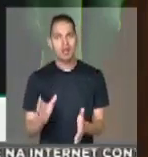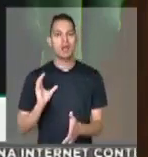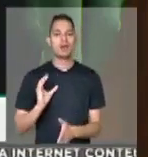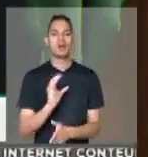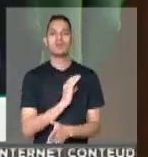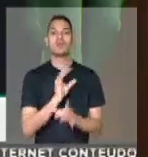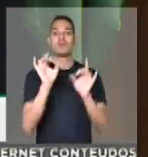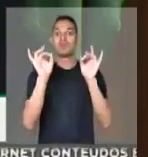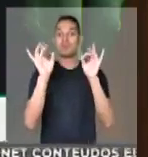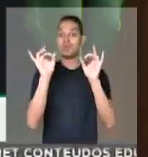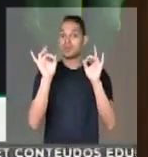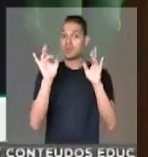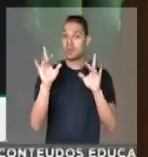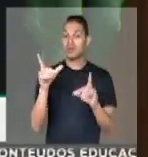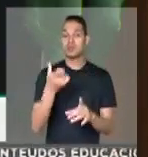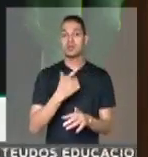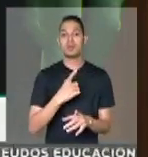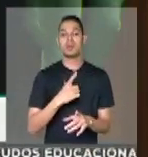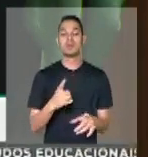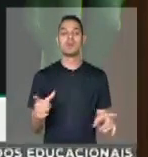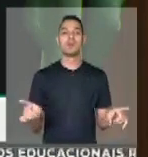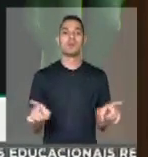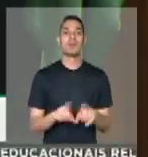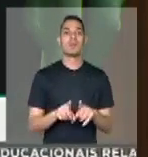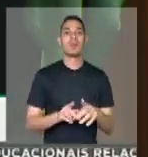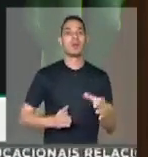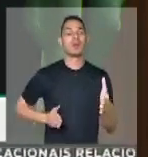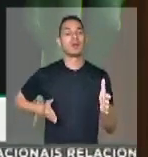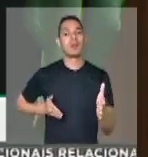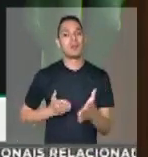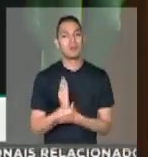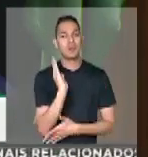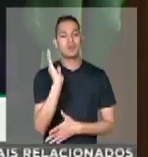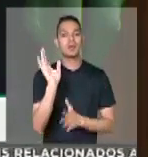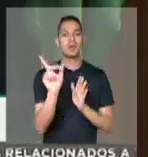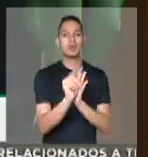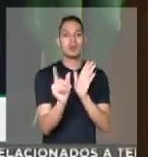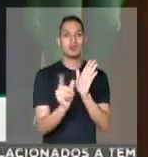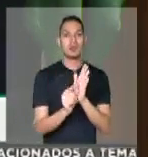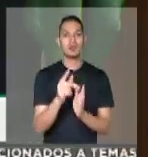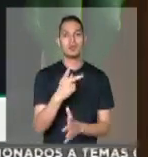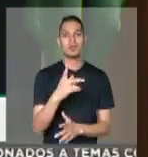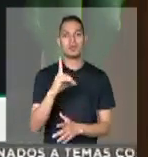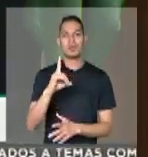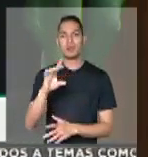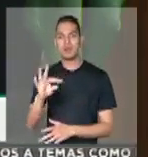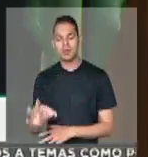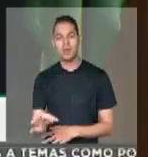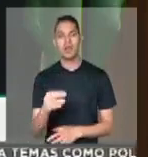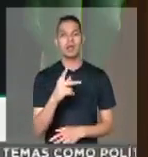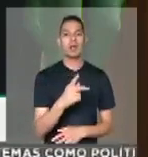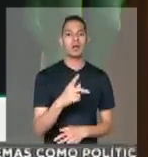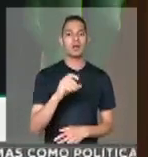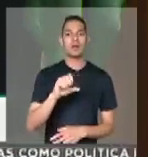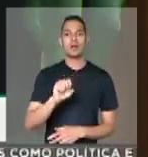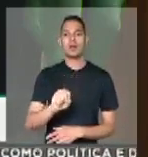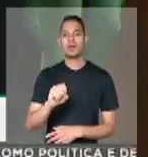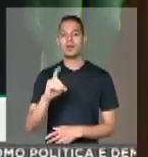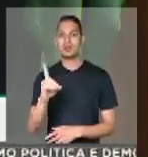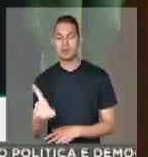Comissão Especial, que tivemos aqui também na aprovação de destaques do PDT, do PSD, que